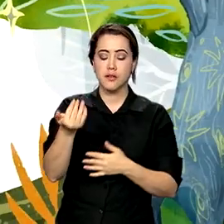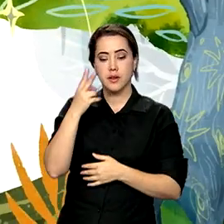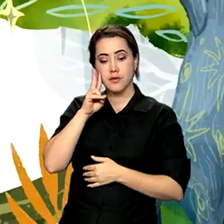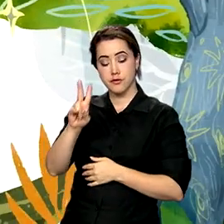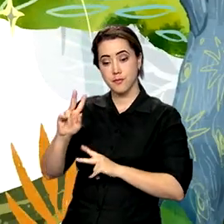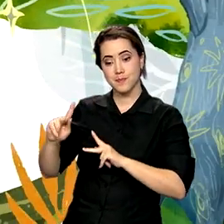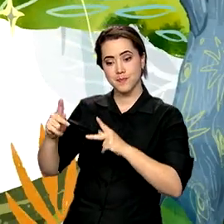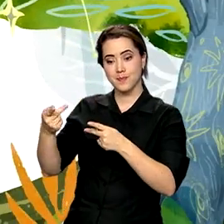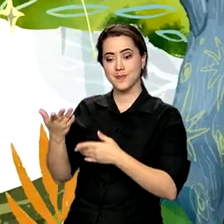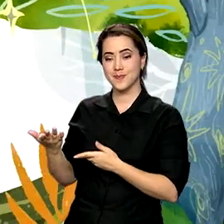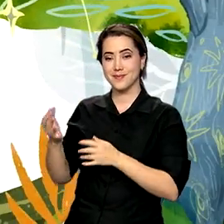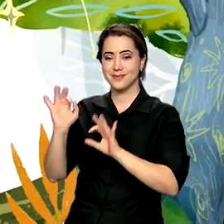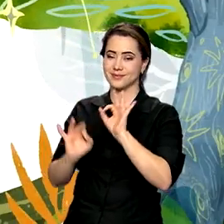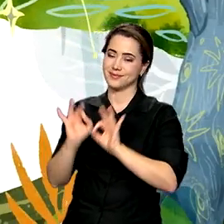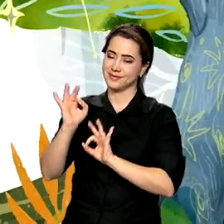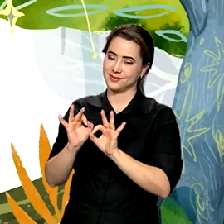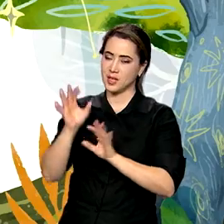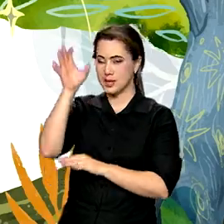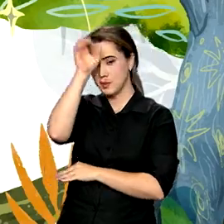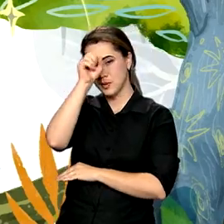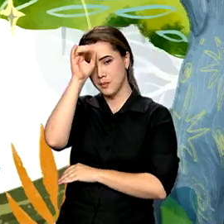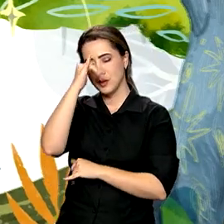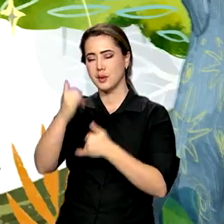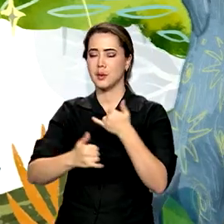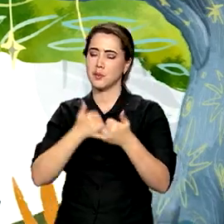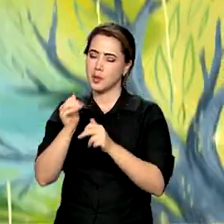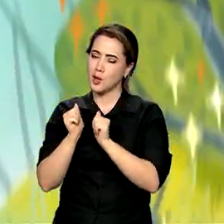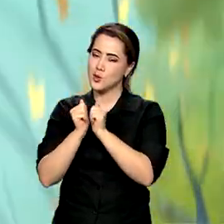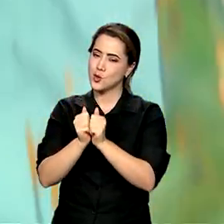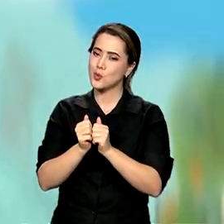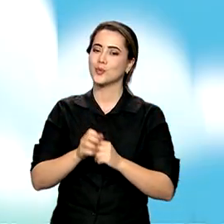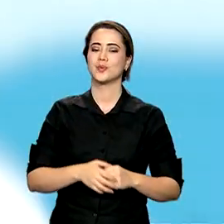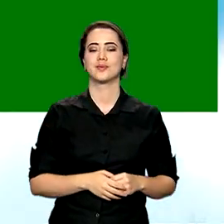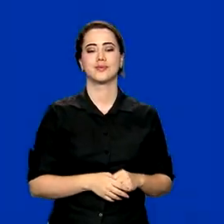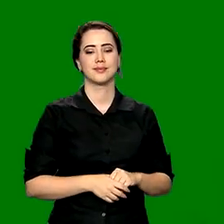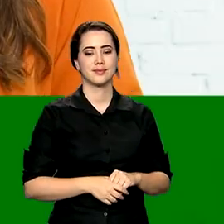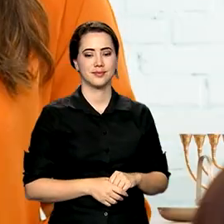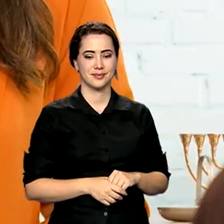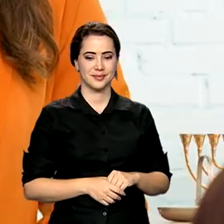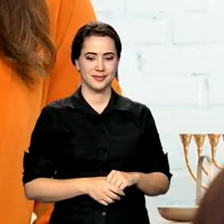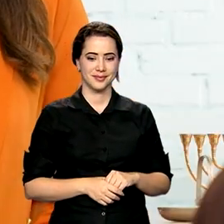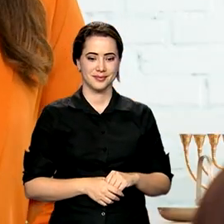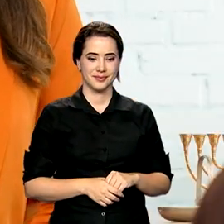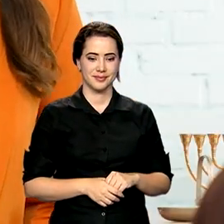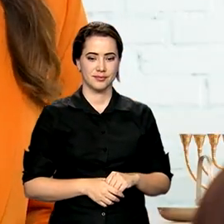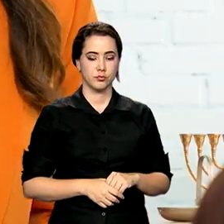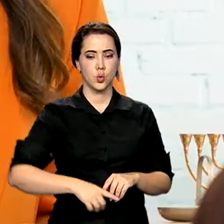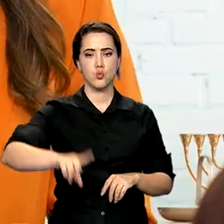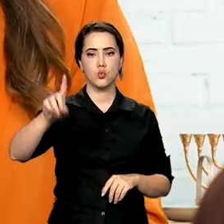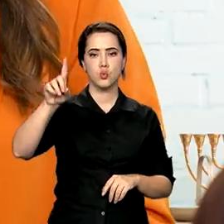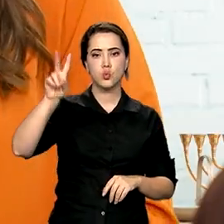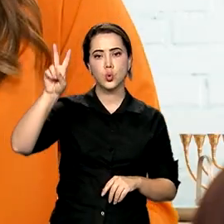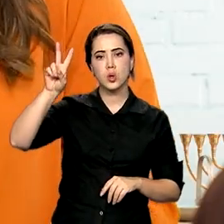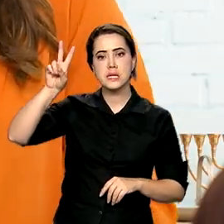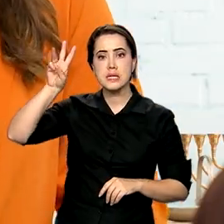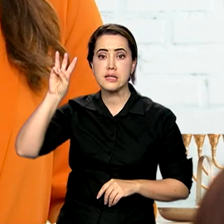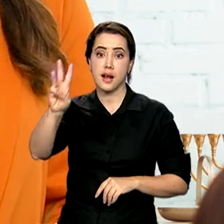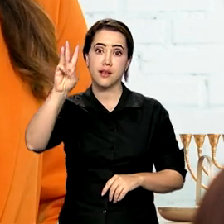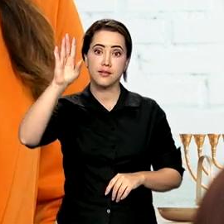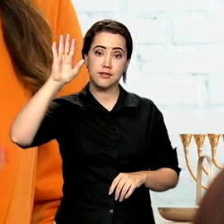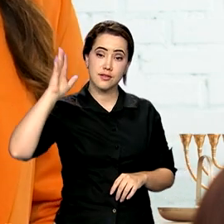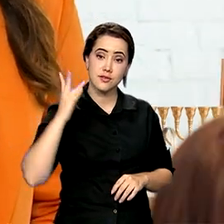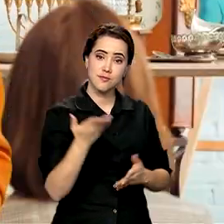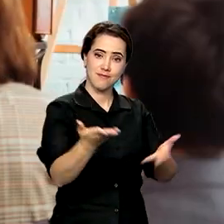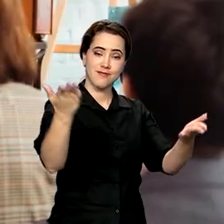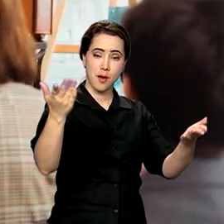endereço e prepare-se para aprender e se divertir bastante. Dole uma, dole duas, dole três